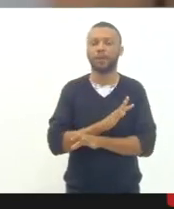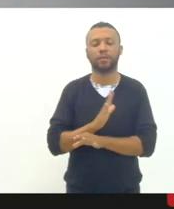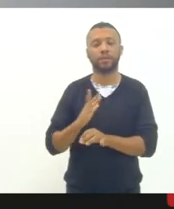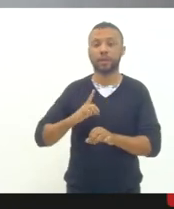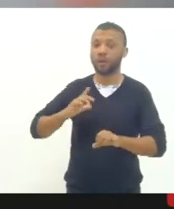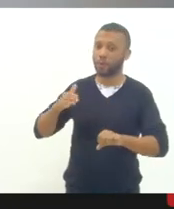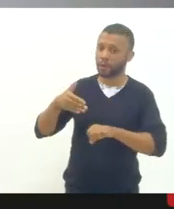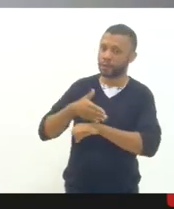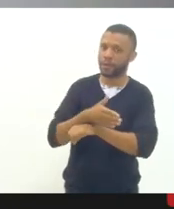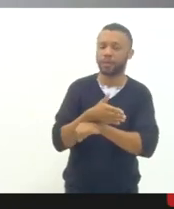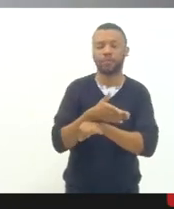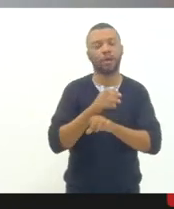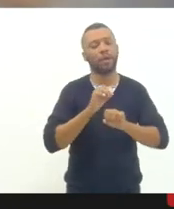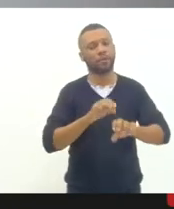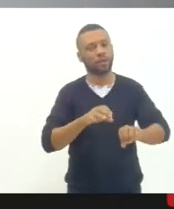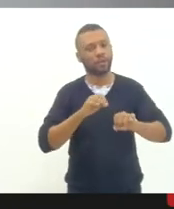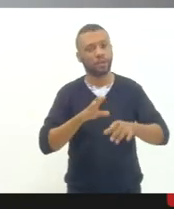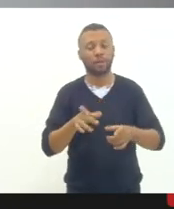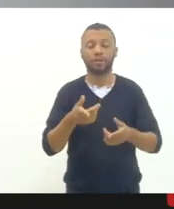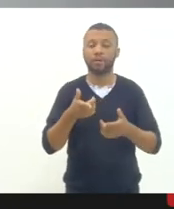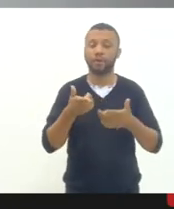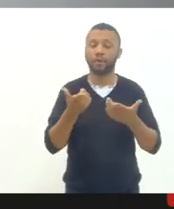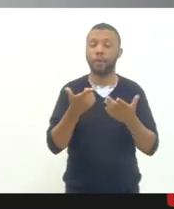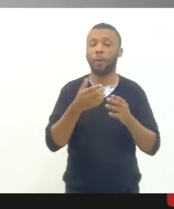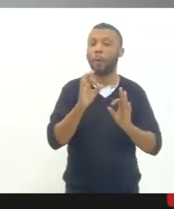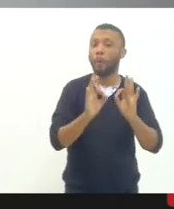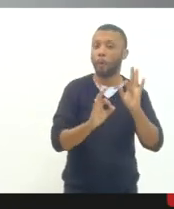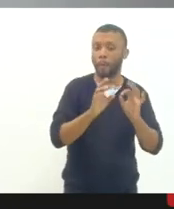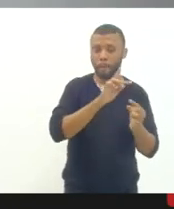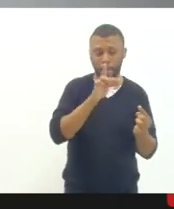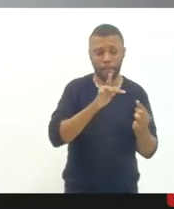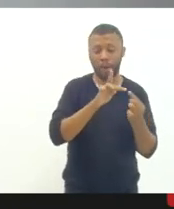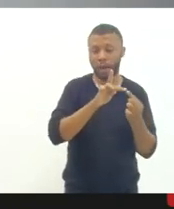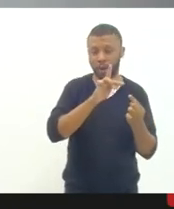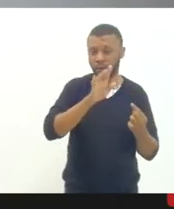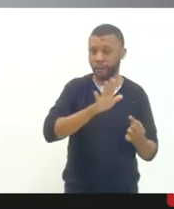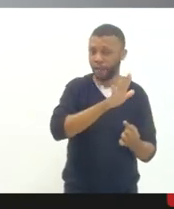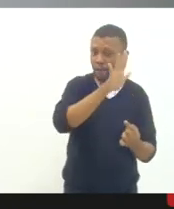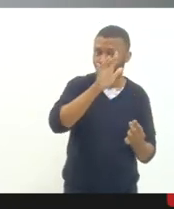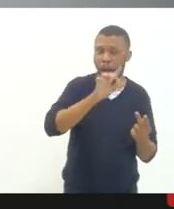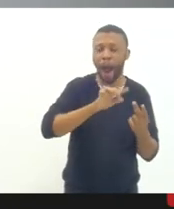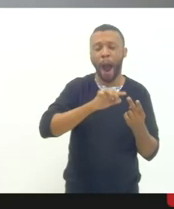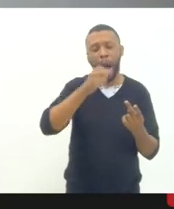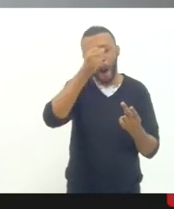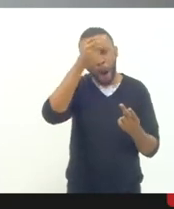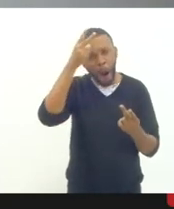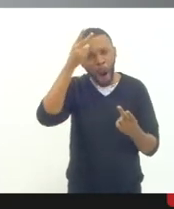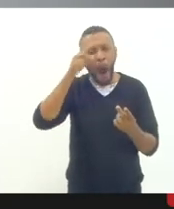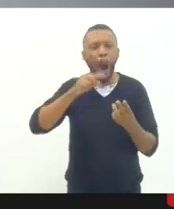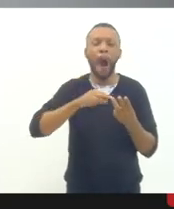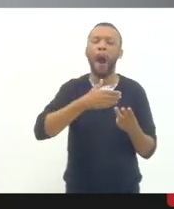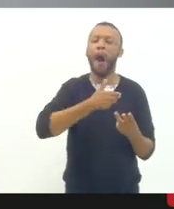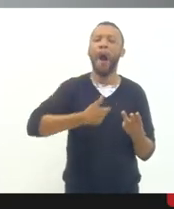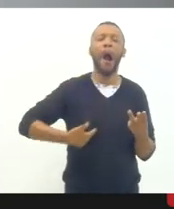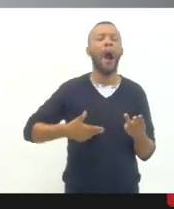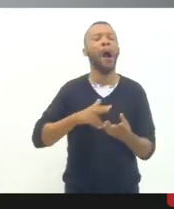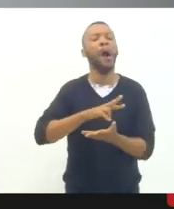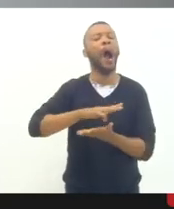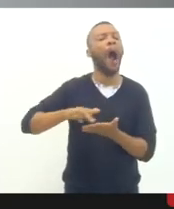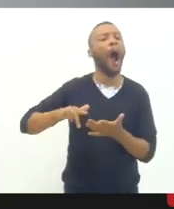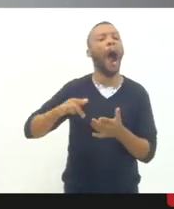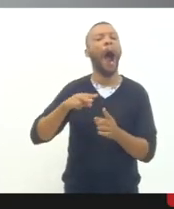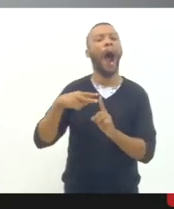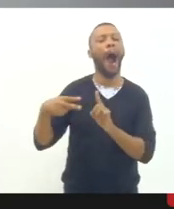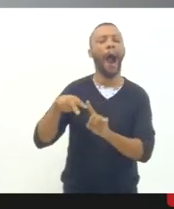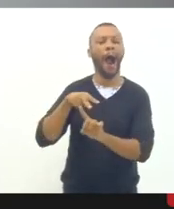os planos estaduais e municipais a nível local para que a gente possa avançar nas diversas perspectivas